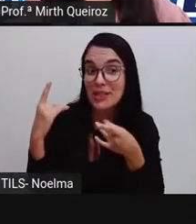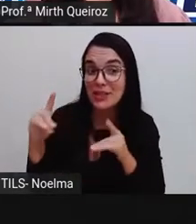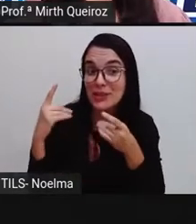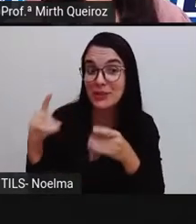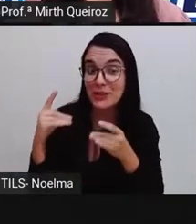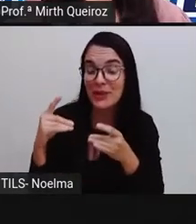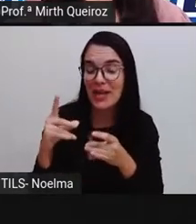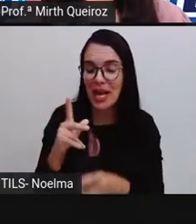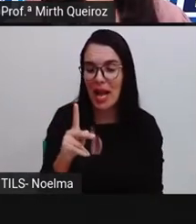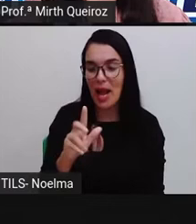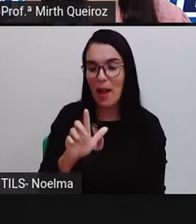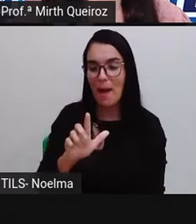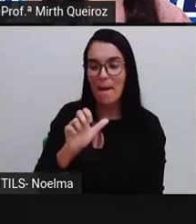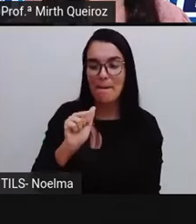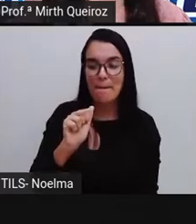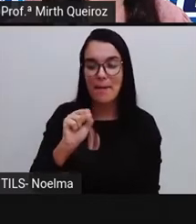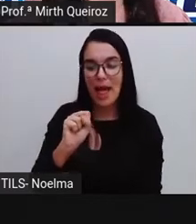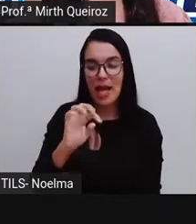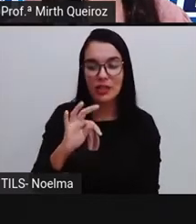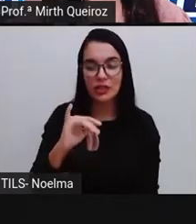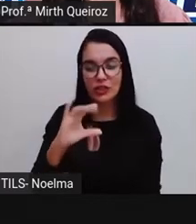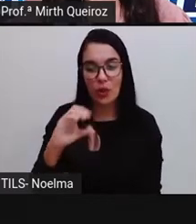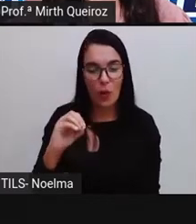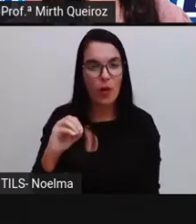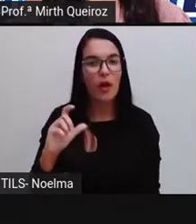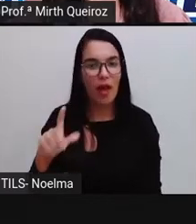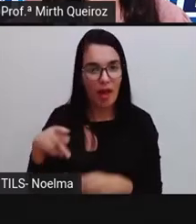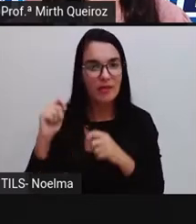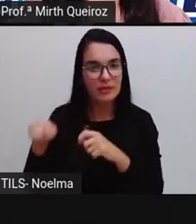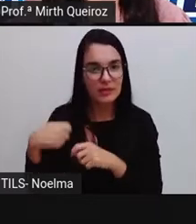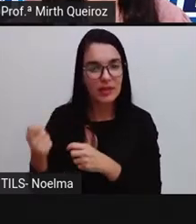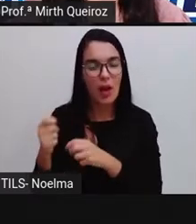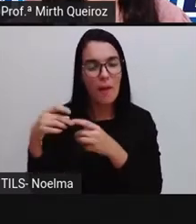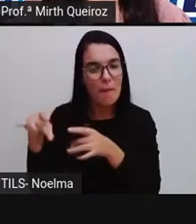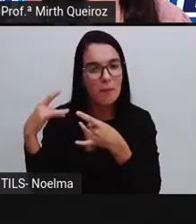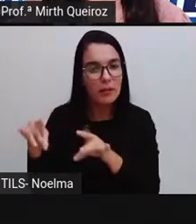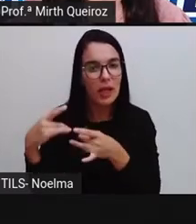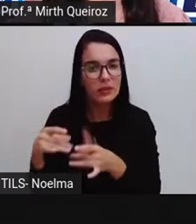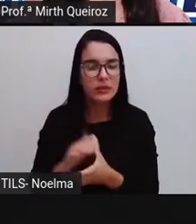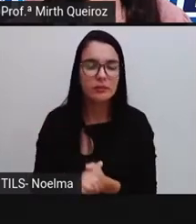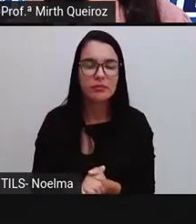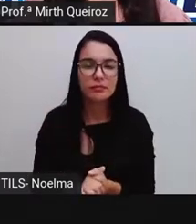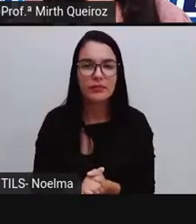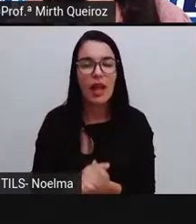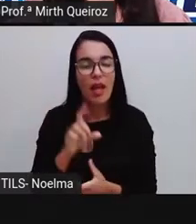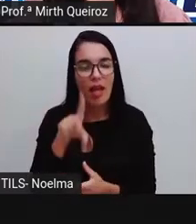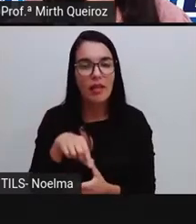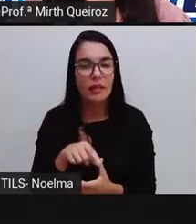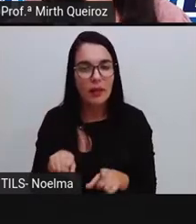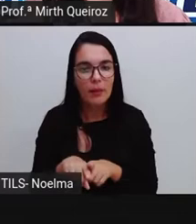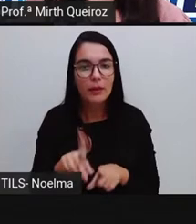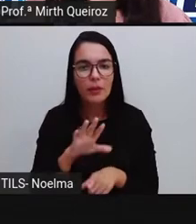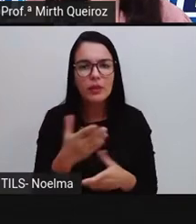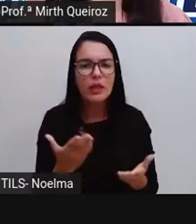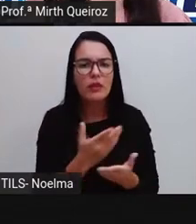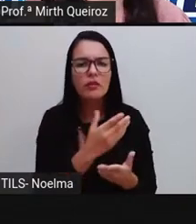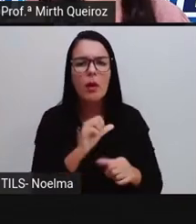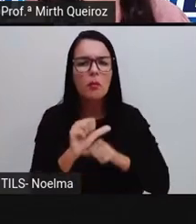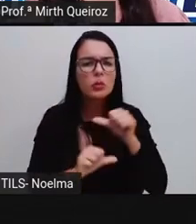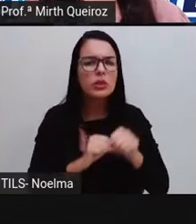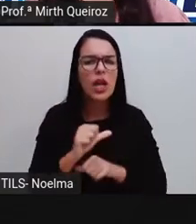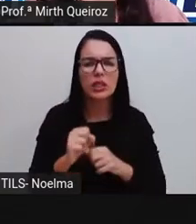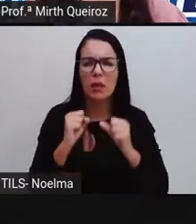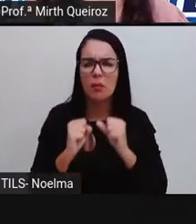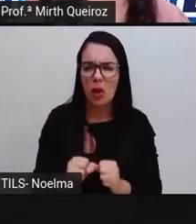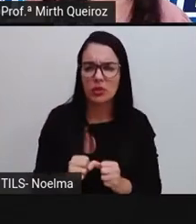é feito a partir de petróleo? E que mudanças vocês acham que ele pode ter trazido para a humanidade? Ele facilitou, ele